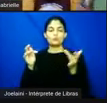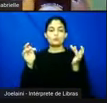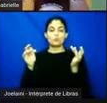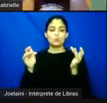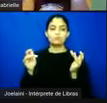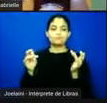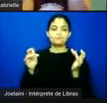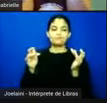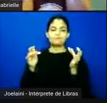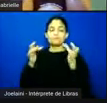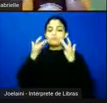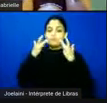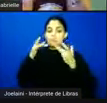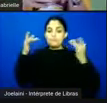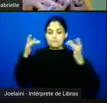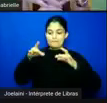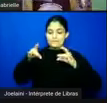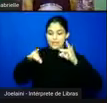júri.